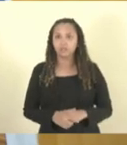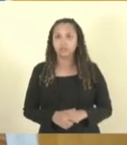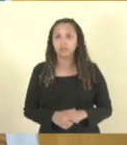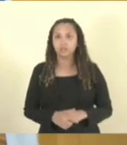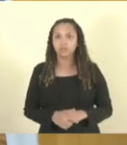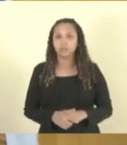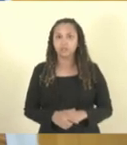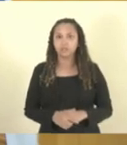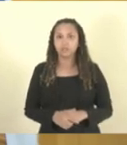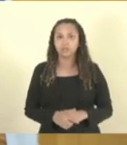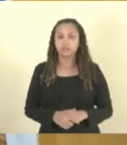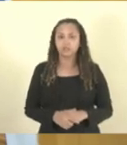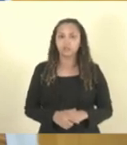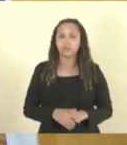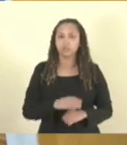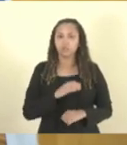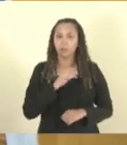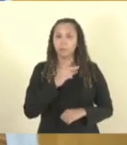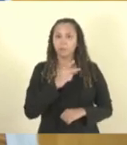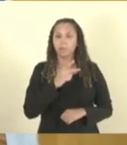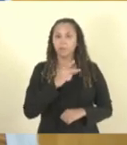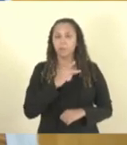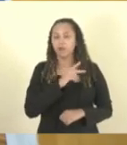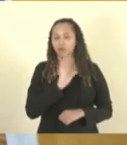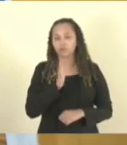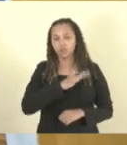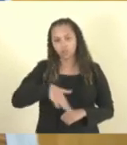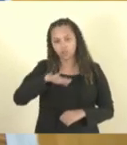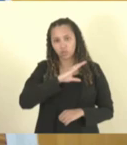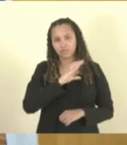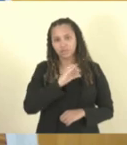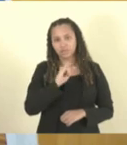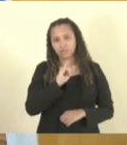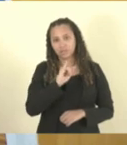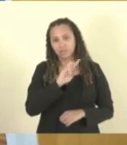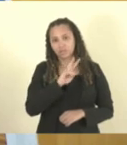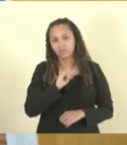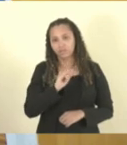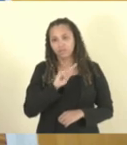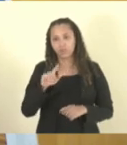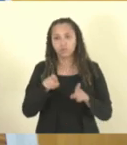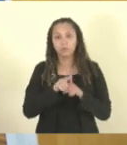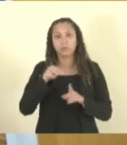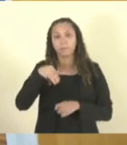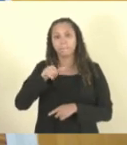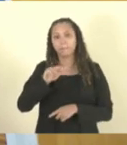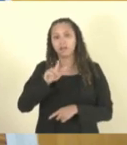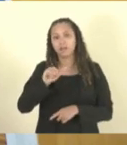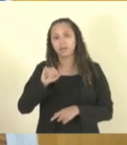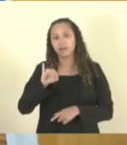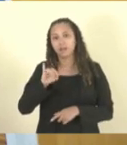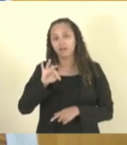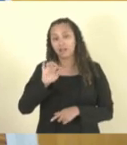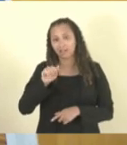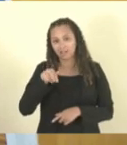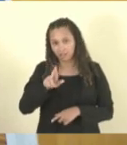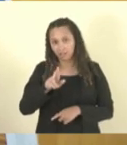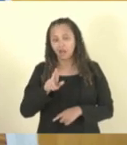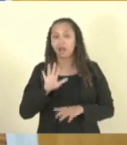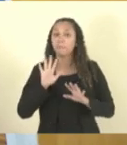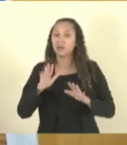civis, servidores militares, mas que ao nós aprovarmos esse projeto aqui, esse projeto